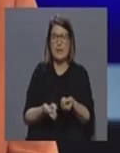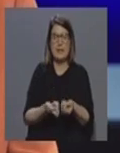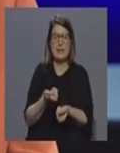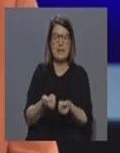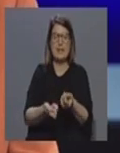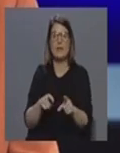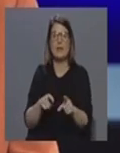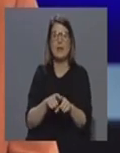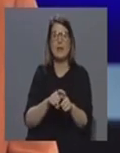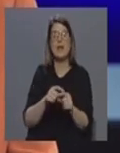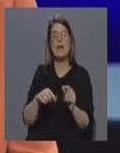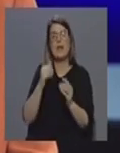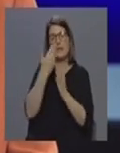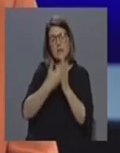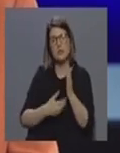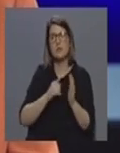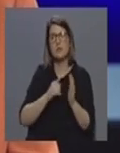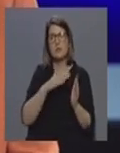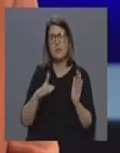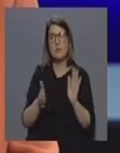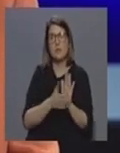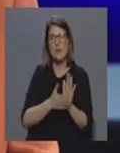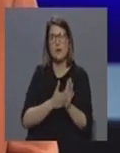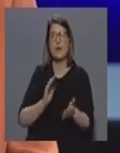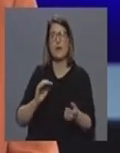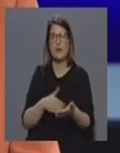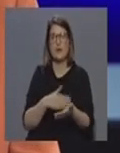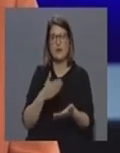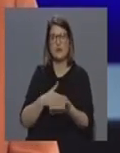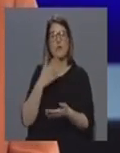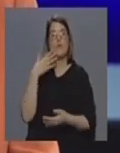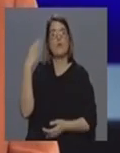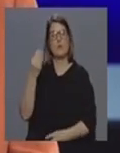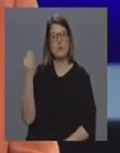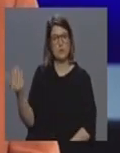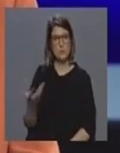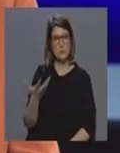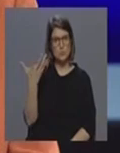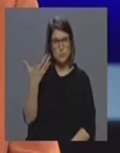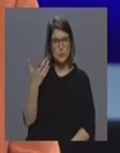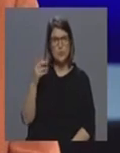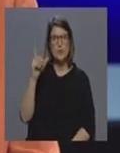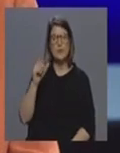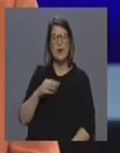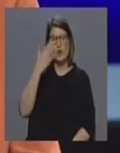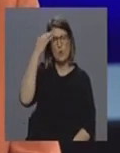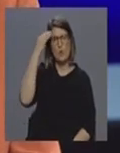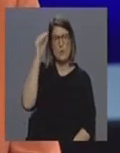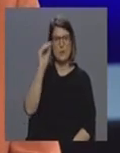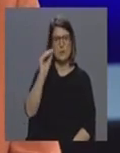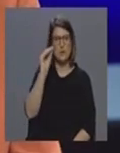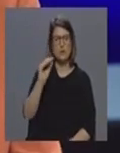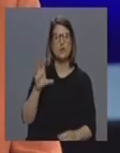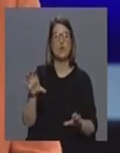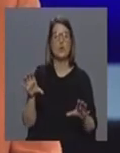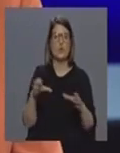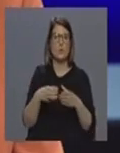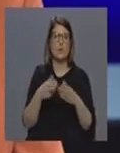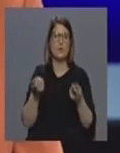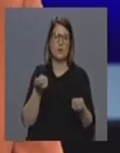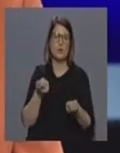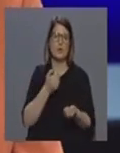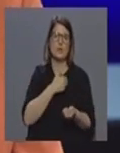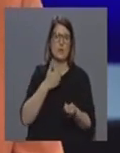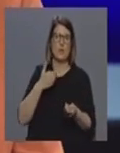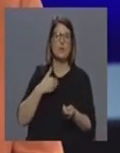artigos científicos publicados em revistas conceituadas e todas as recomendações que vêm das organizações de saúde